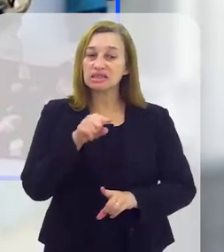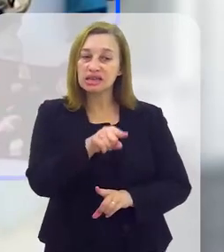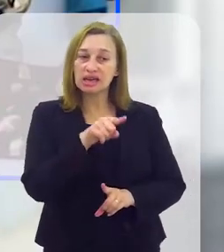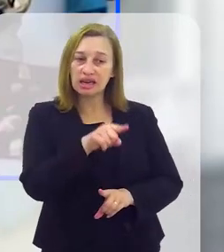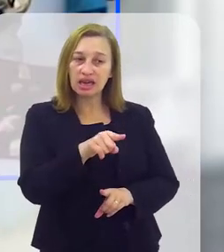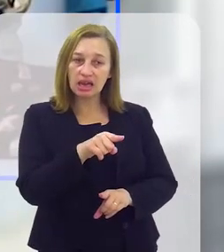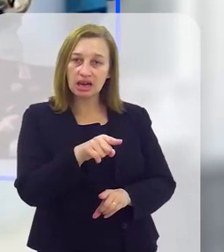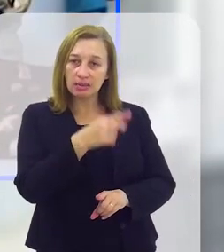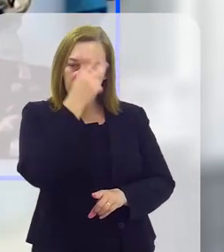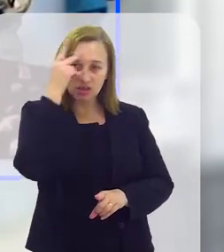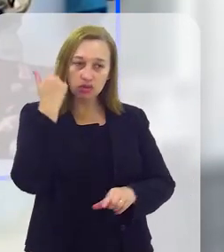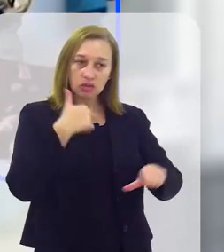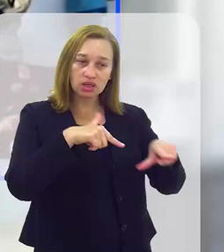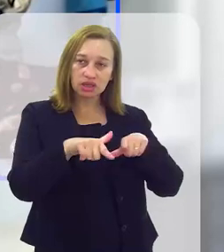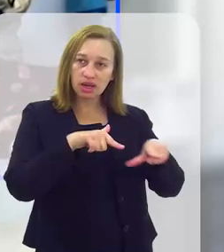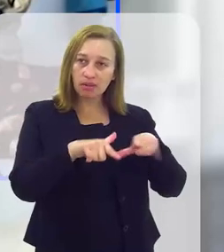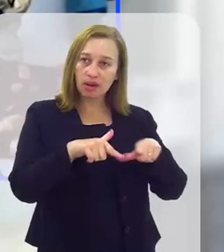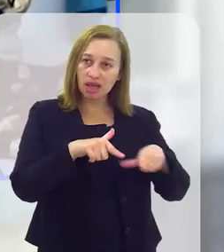mas aquele